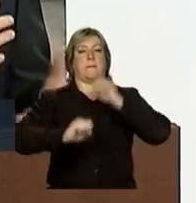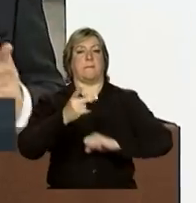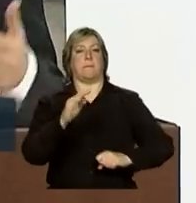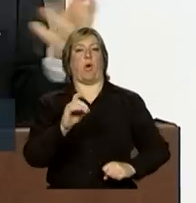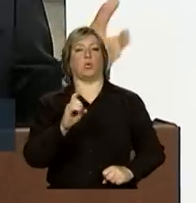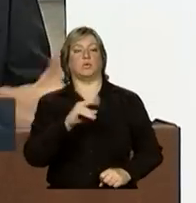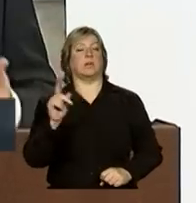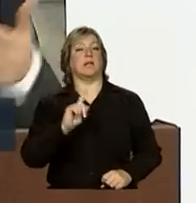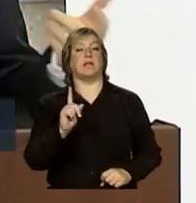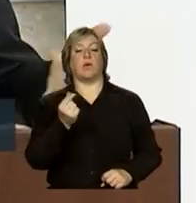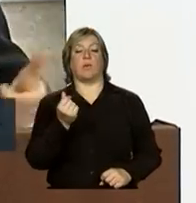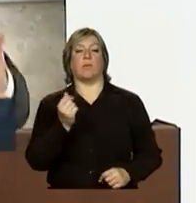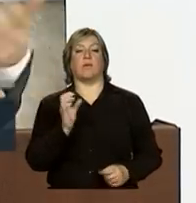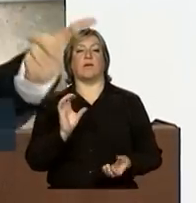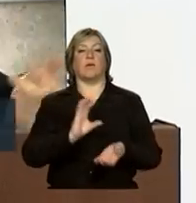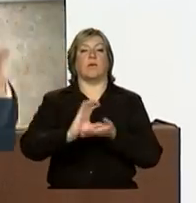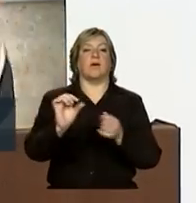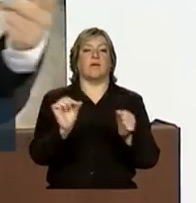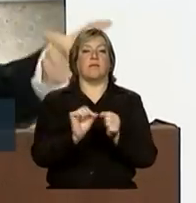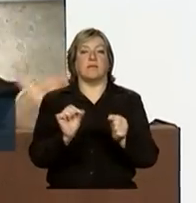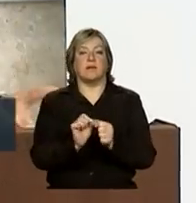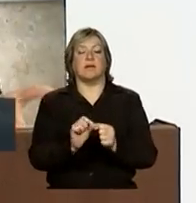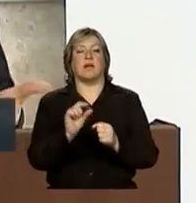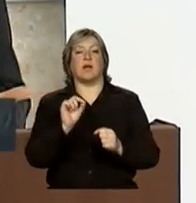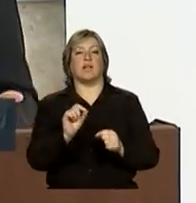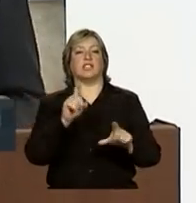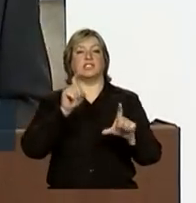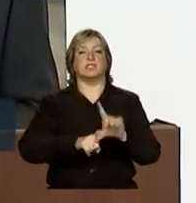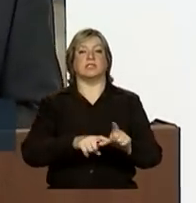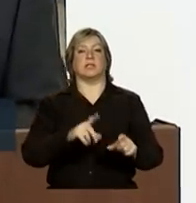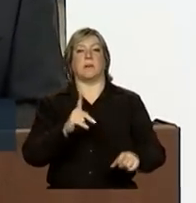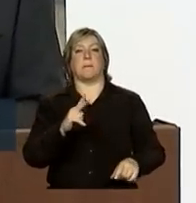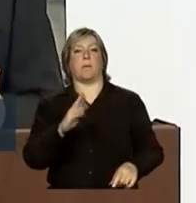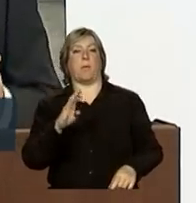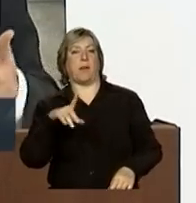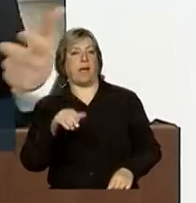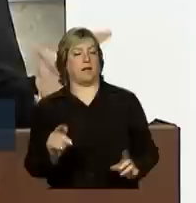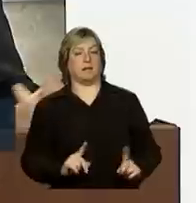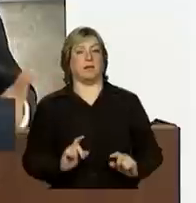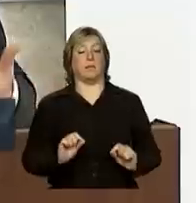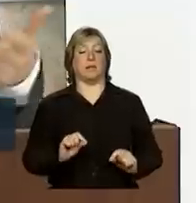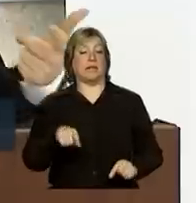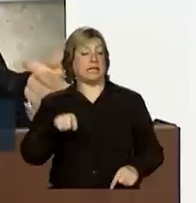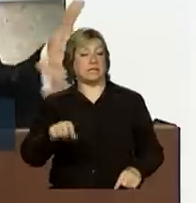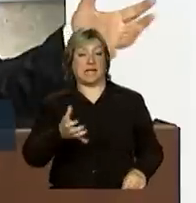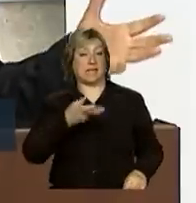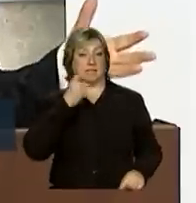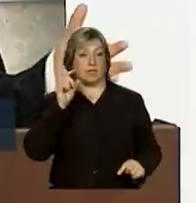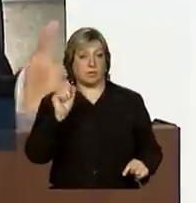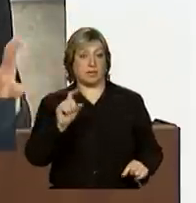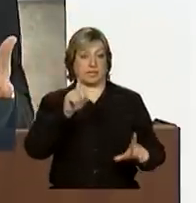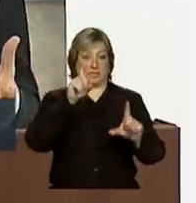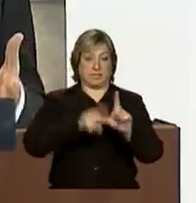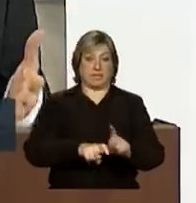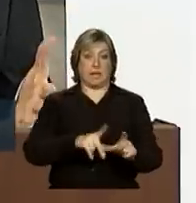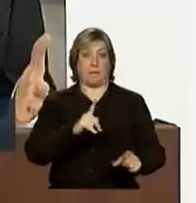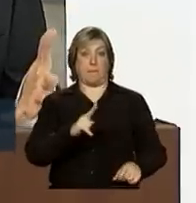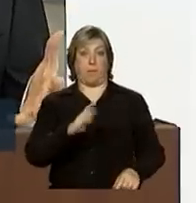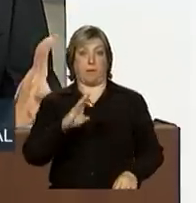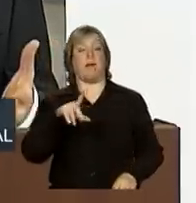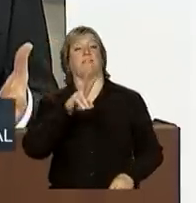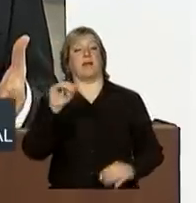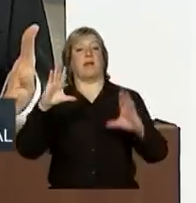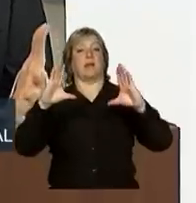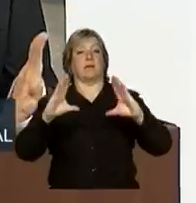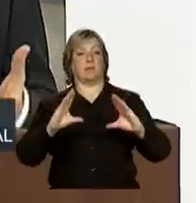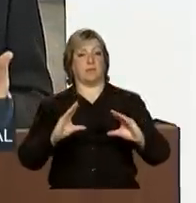para a aplicação financeira e rolagem da dívida pública. Isso significa que a dívida pública vai decrescer